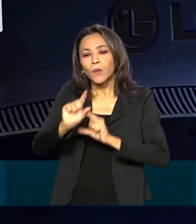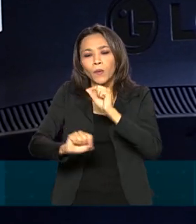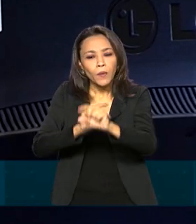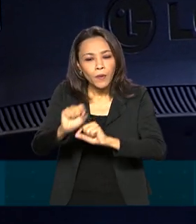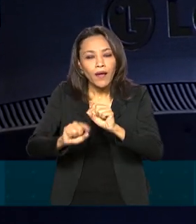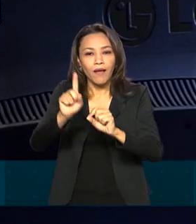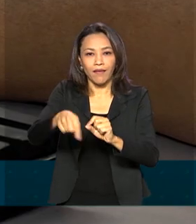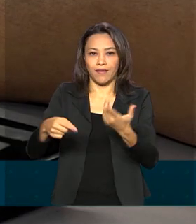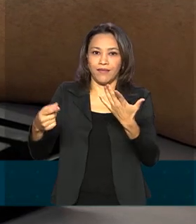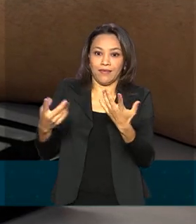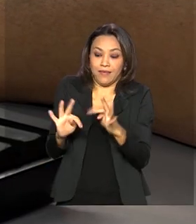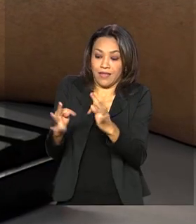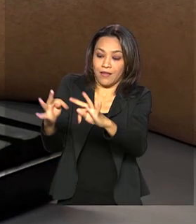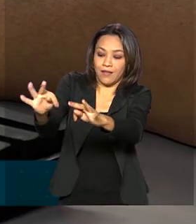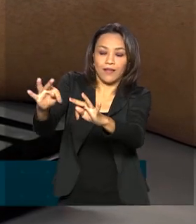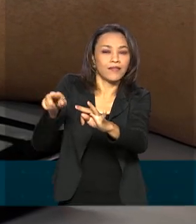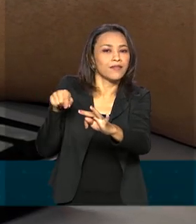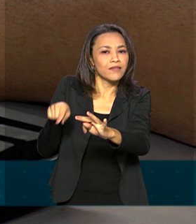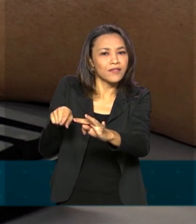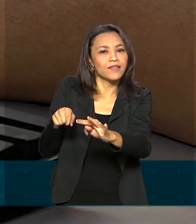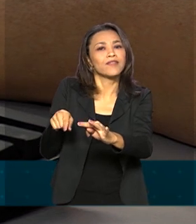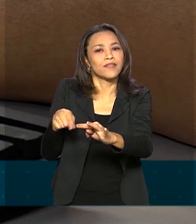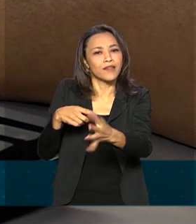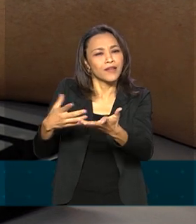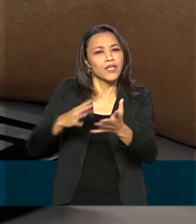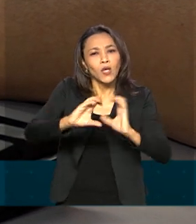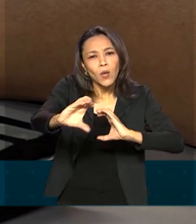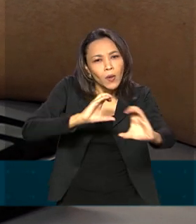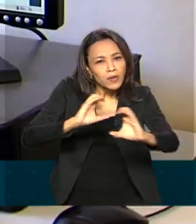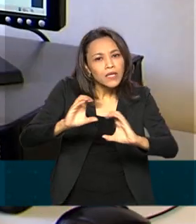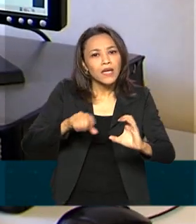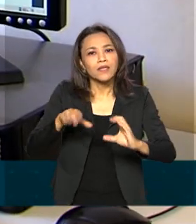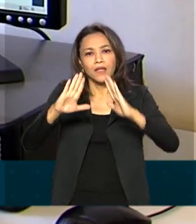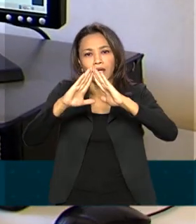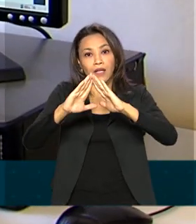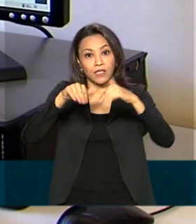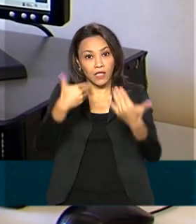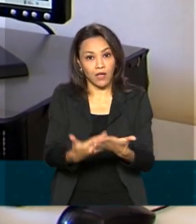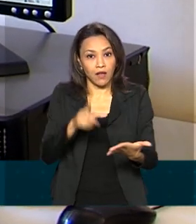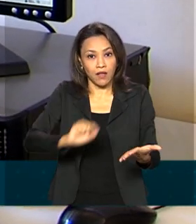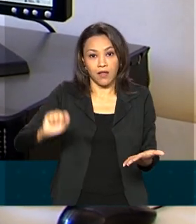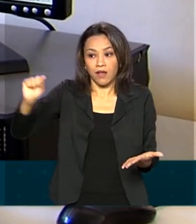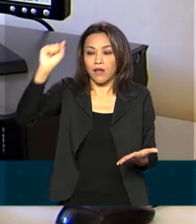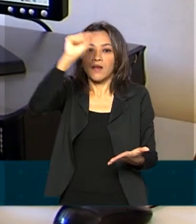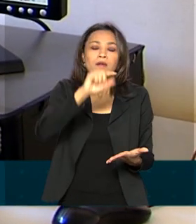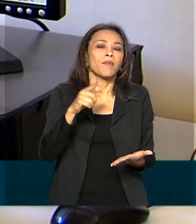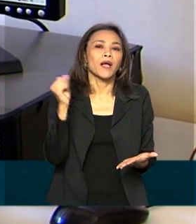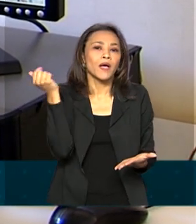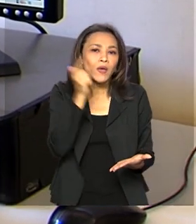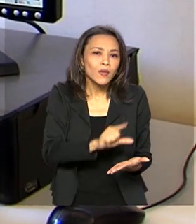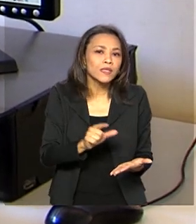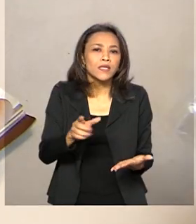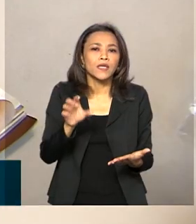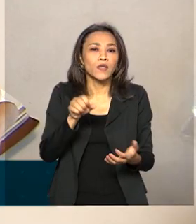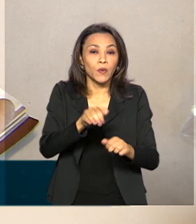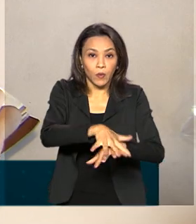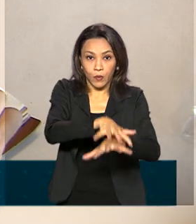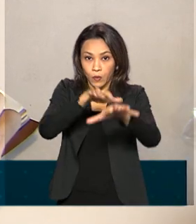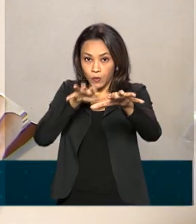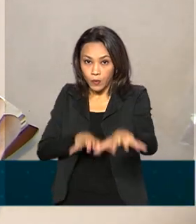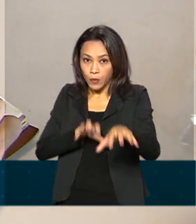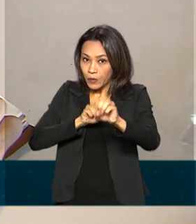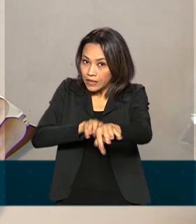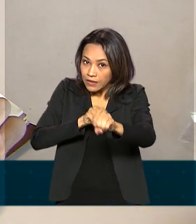tecnologias de informação e comunicação nas escolas brasileiras para implementar o formato remoto de ensino e